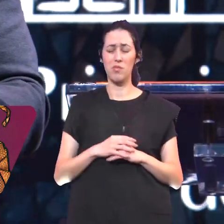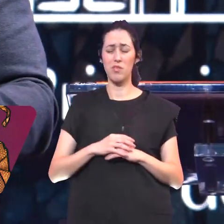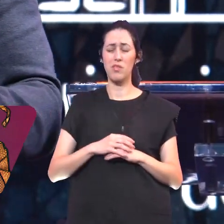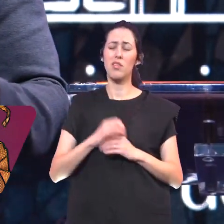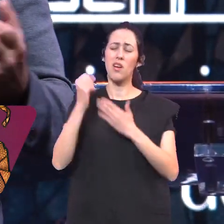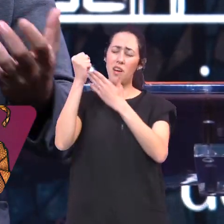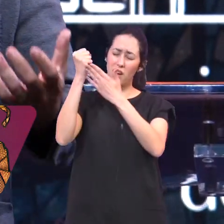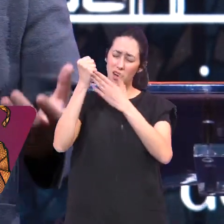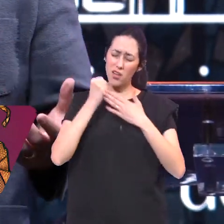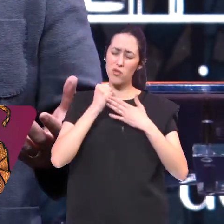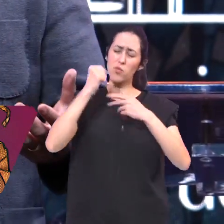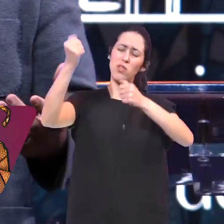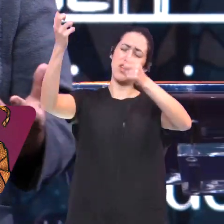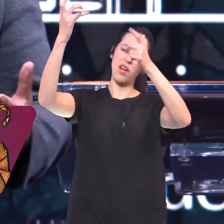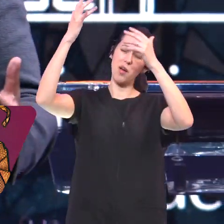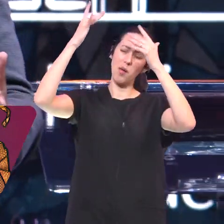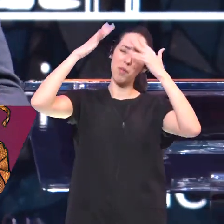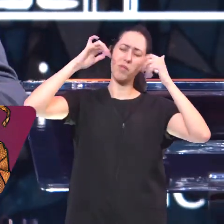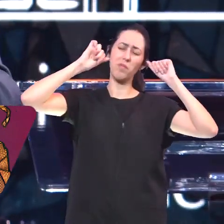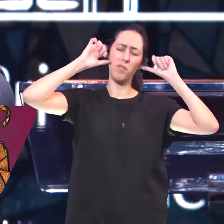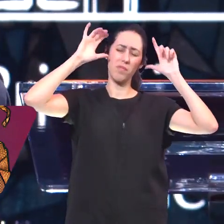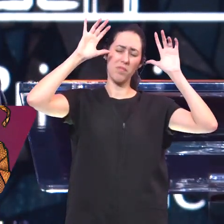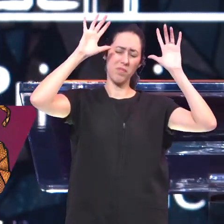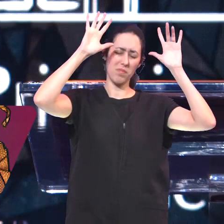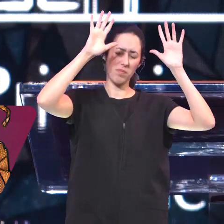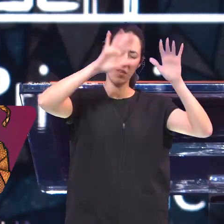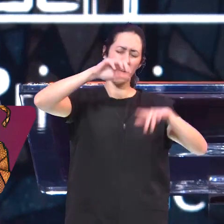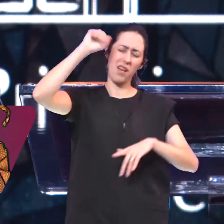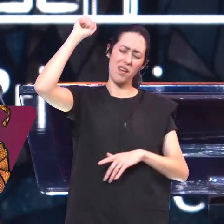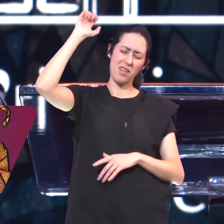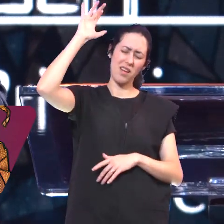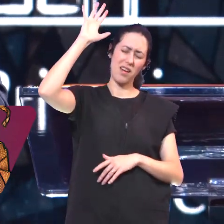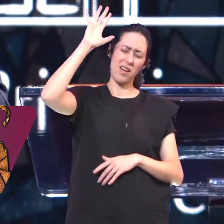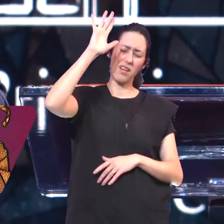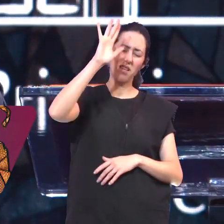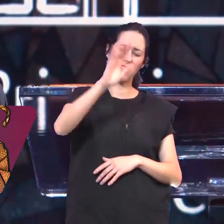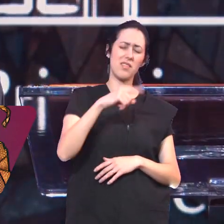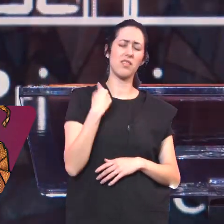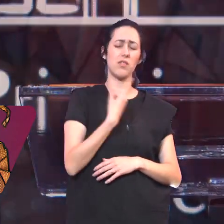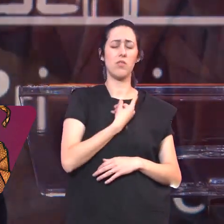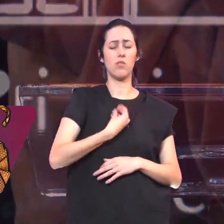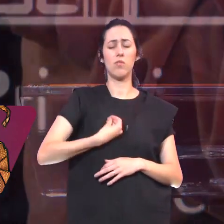Nos abençoe Derrama a graça Sobre a nossa vida